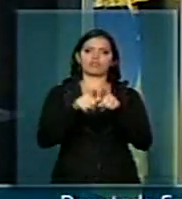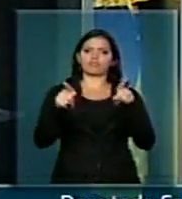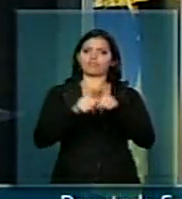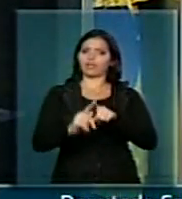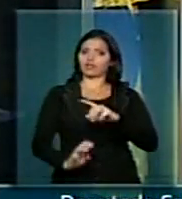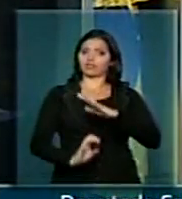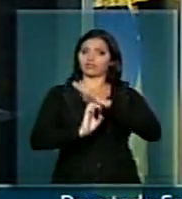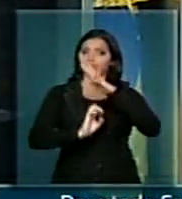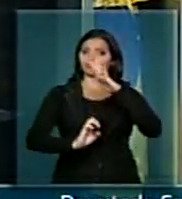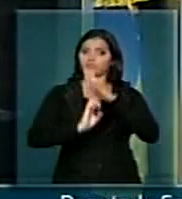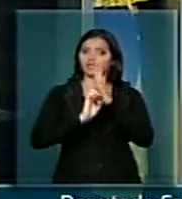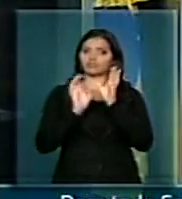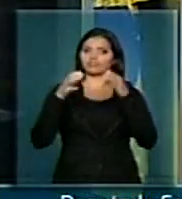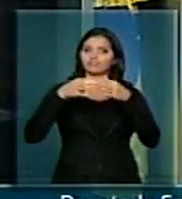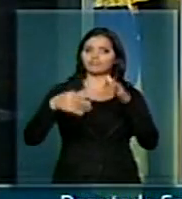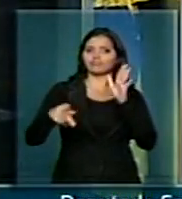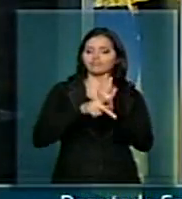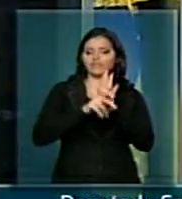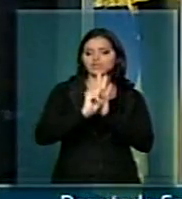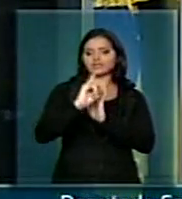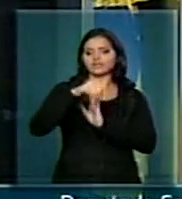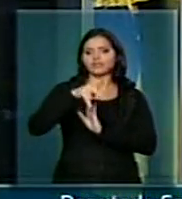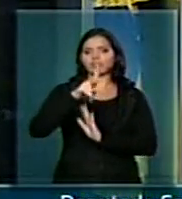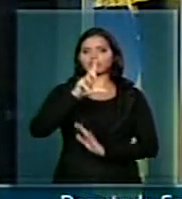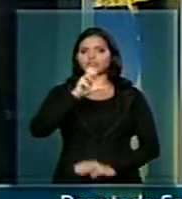empresas enquadradas no simples.